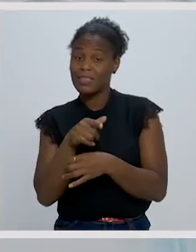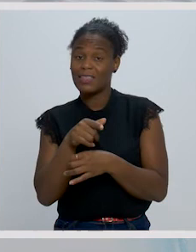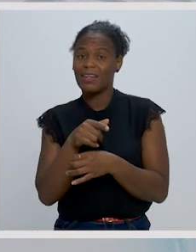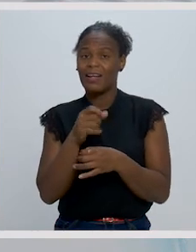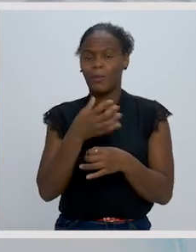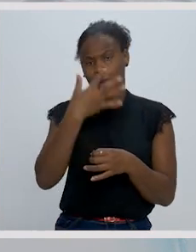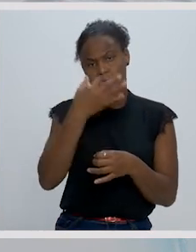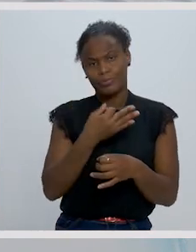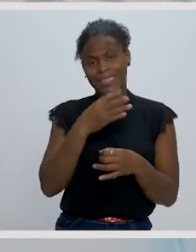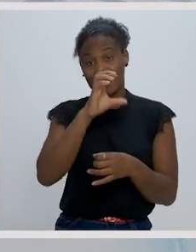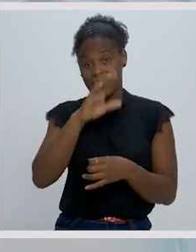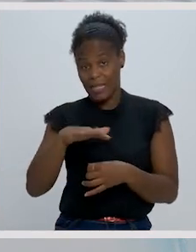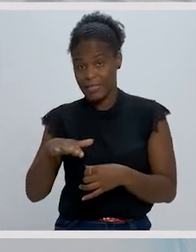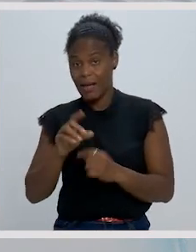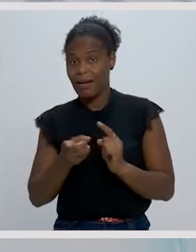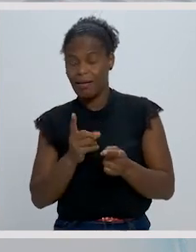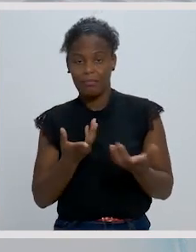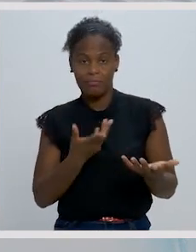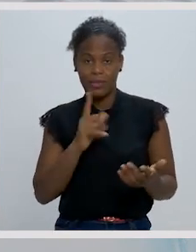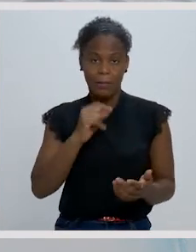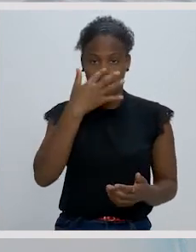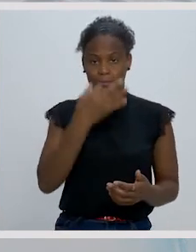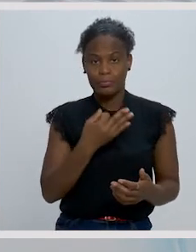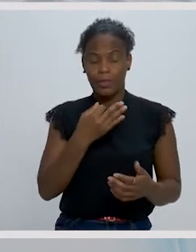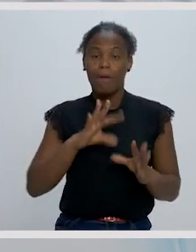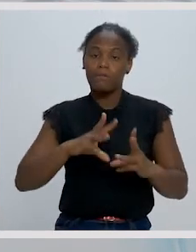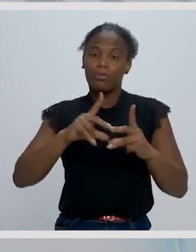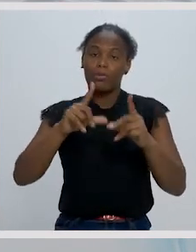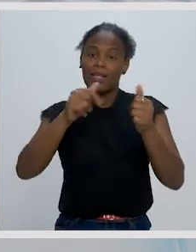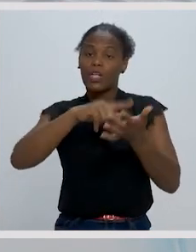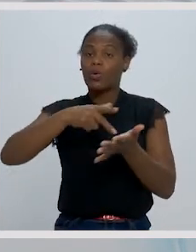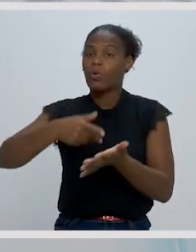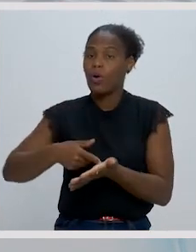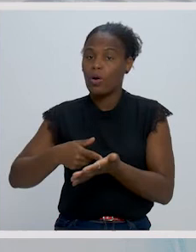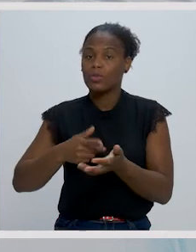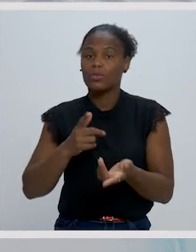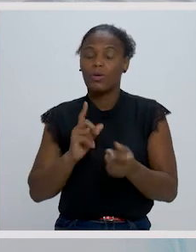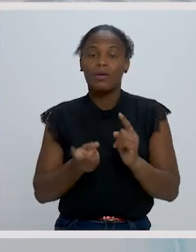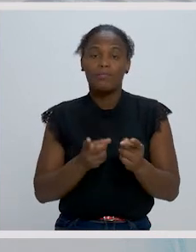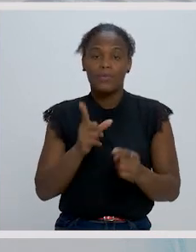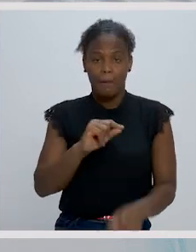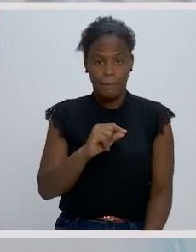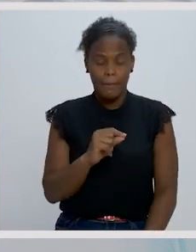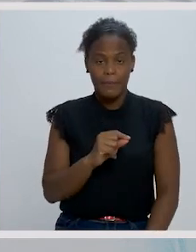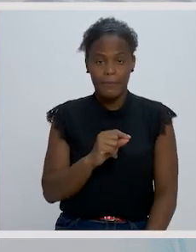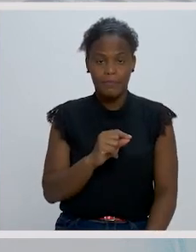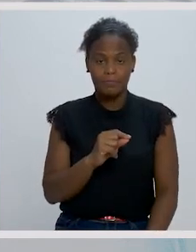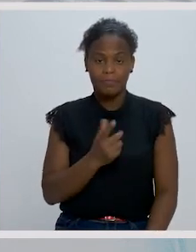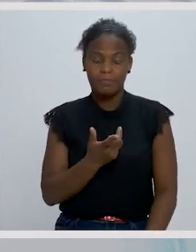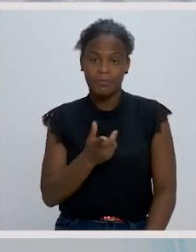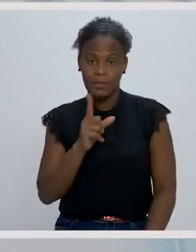uma crença na ciência, de uma crença no progresso tecnológico e também é